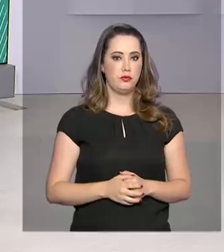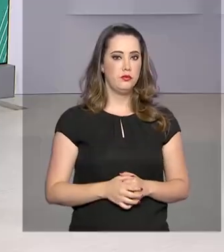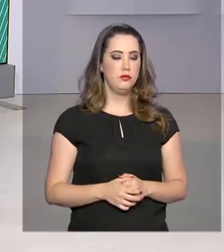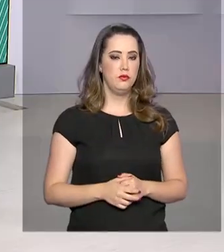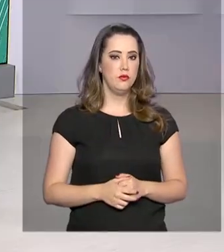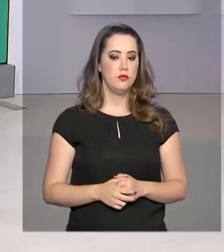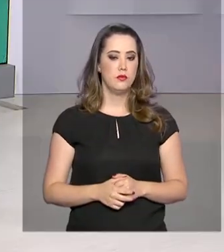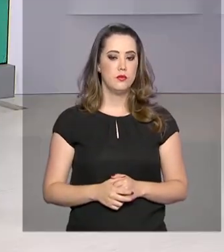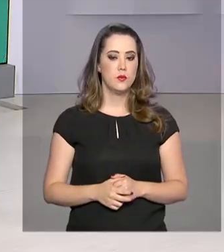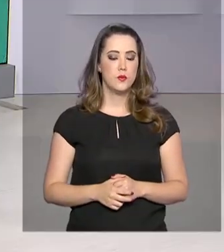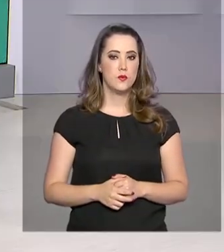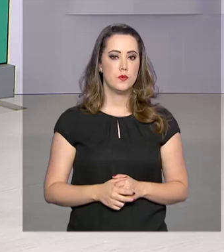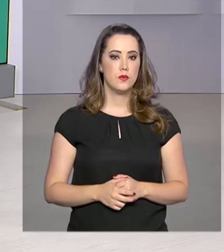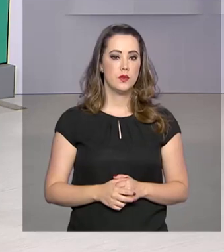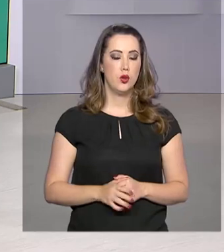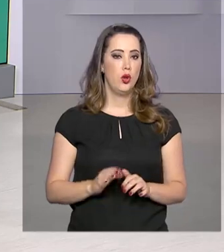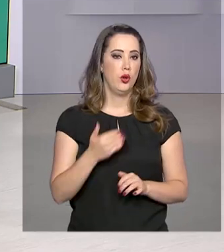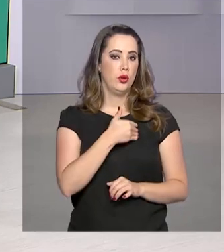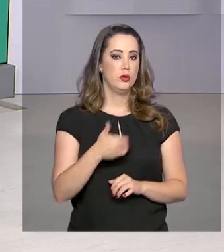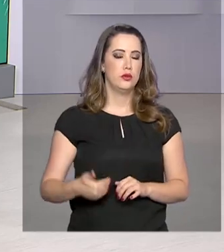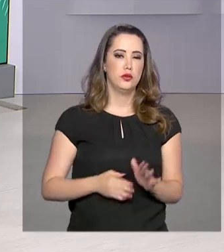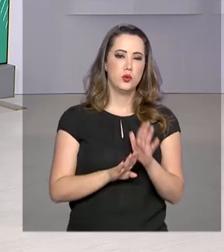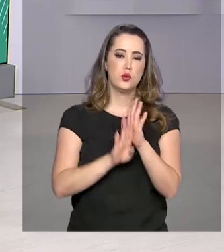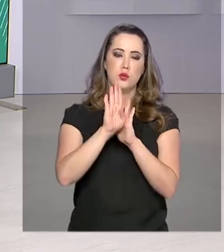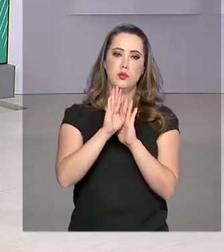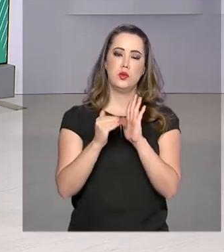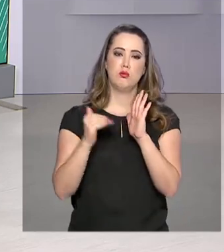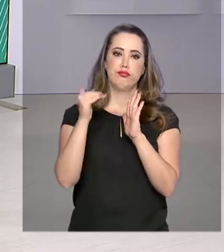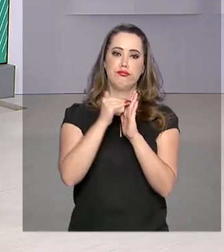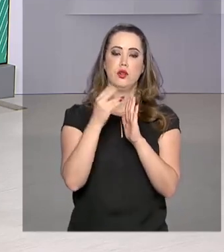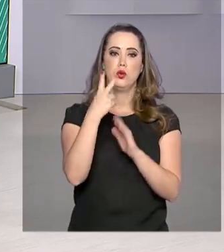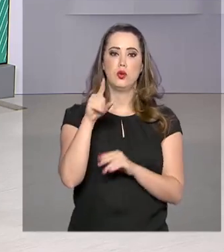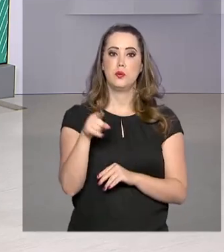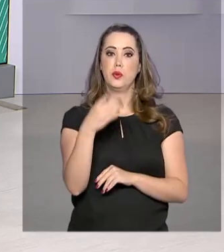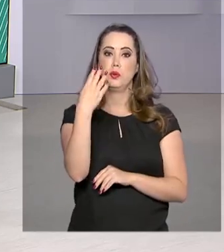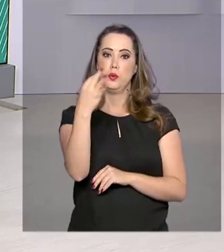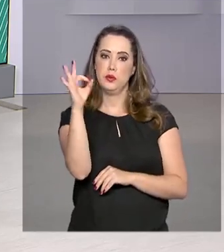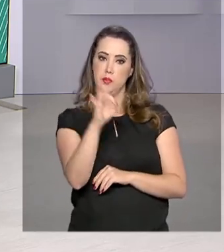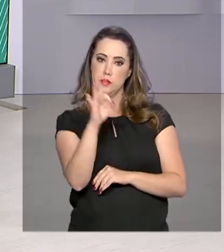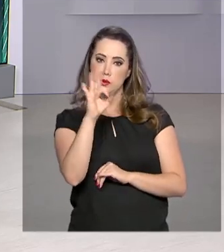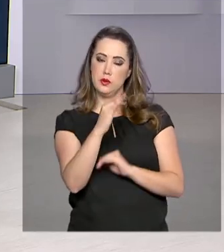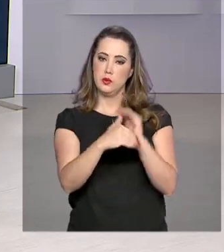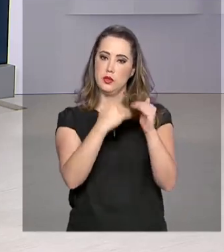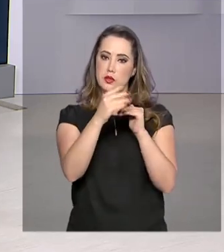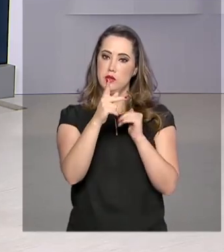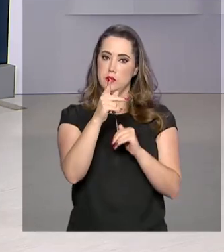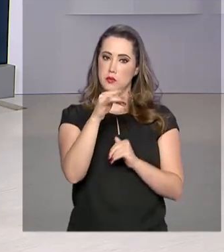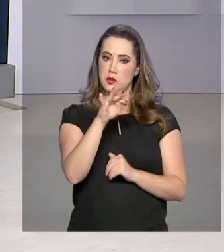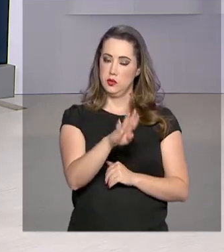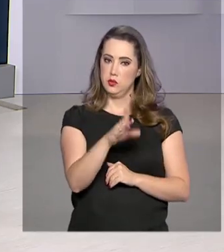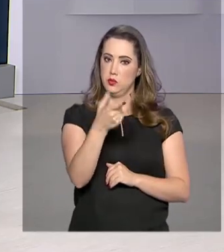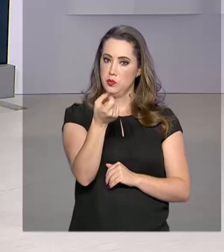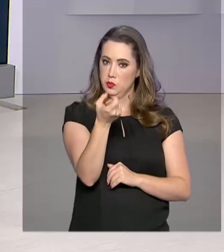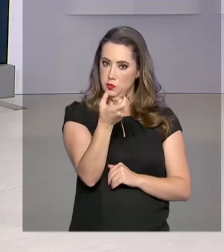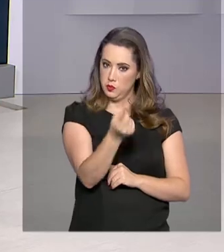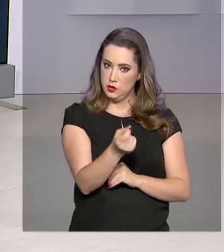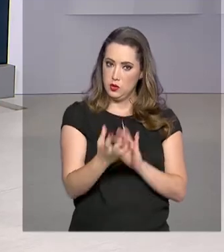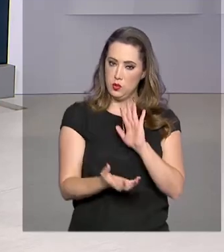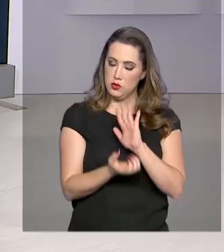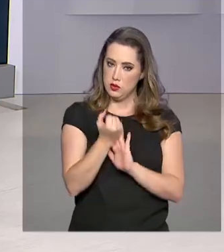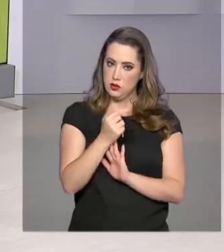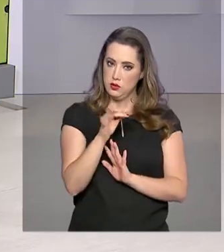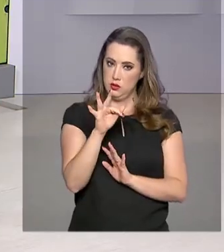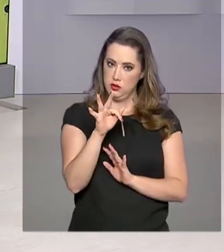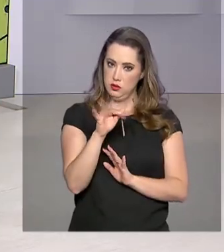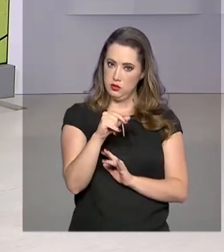O governo elevou para 2,4% a projeção de crescimento do PIB em 2020. Os saques